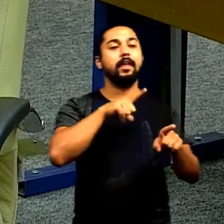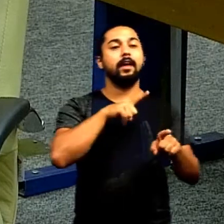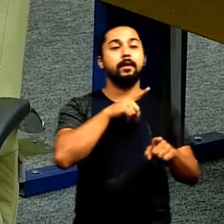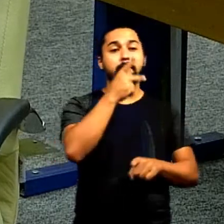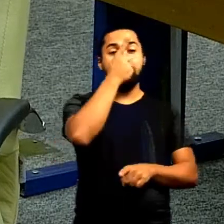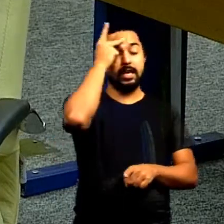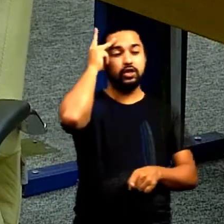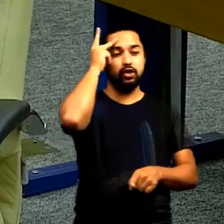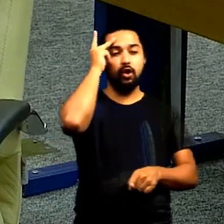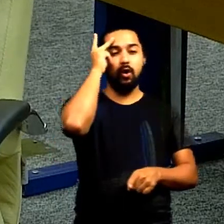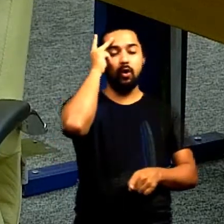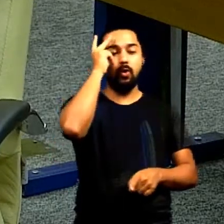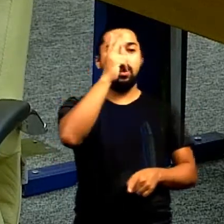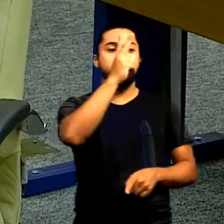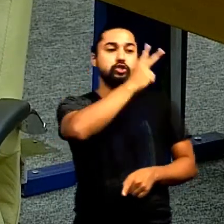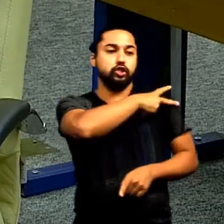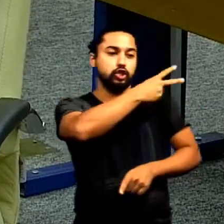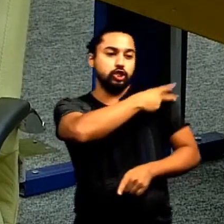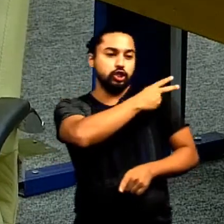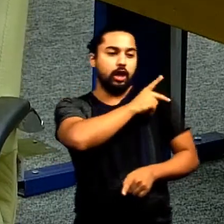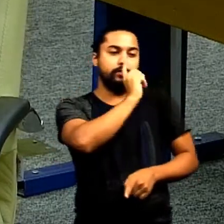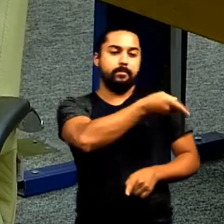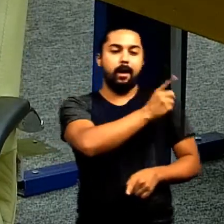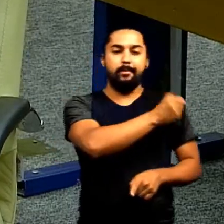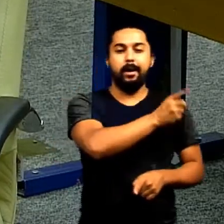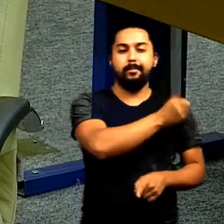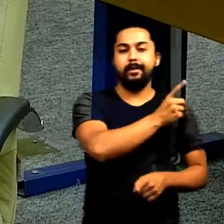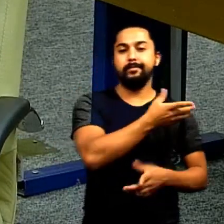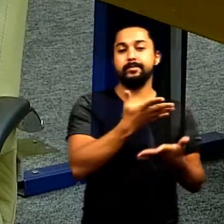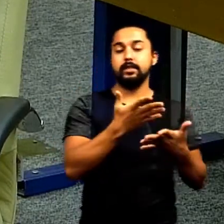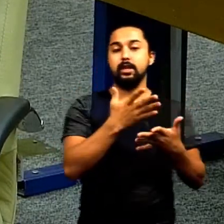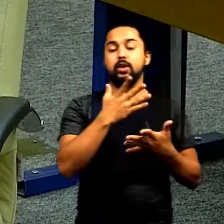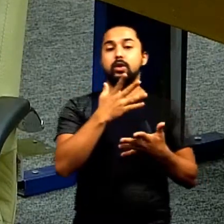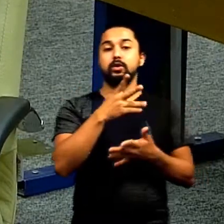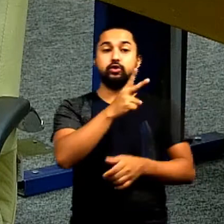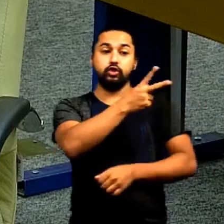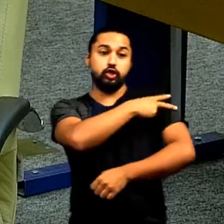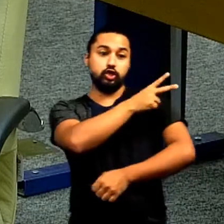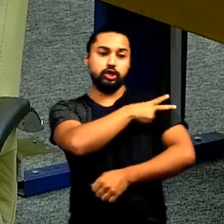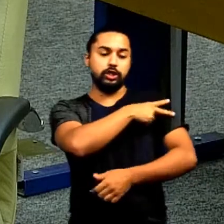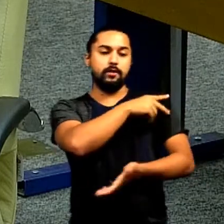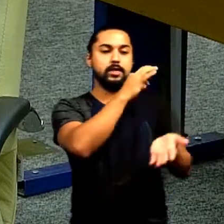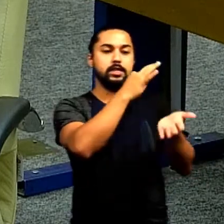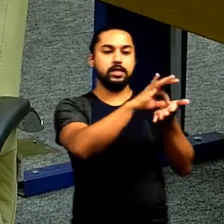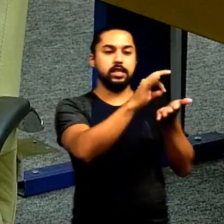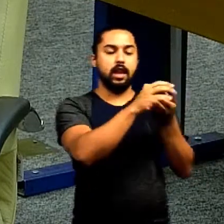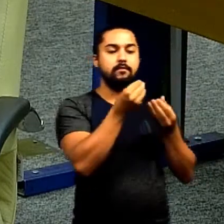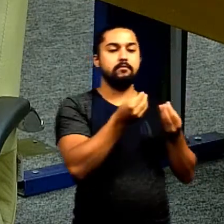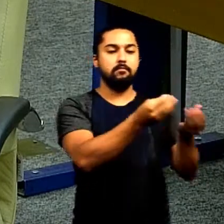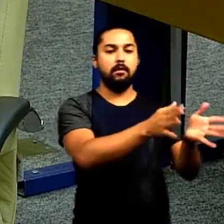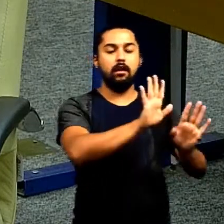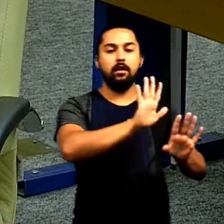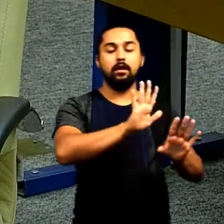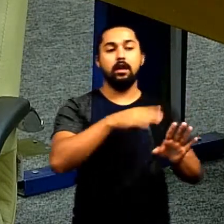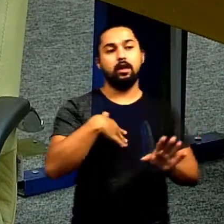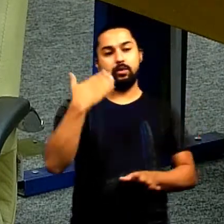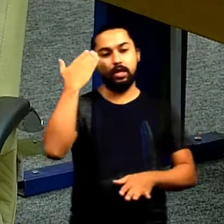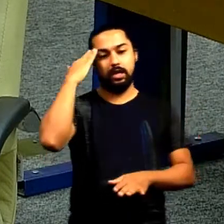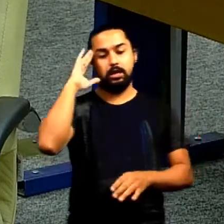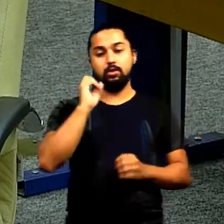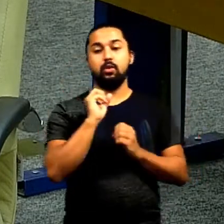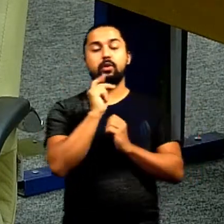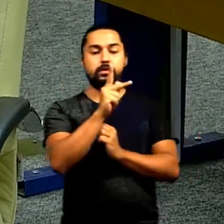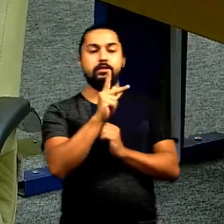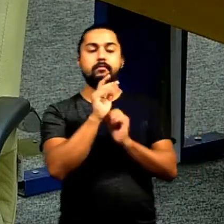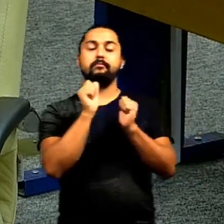ter uma obediência ao seu chefe se o seu chefe escreve e manda eu entendo